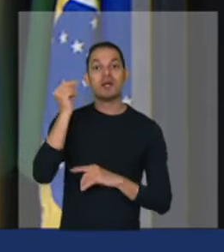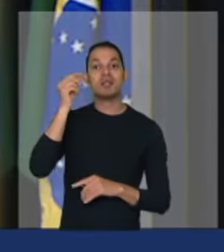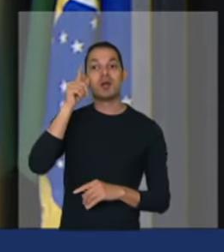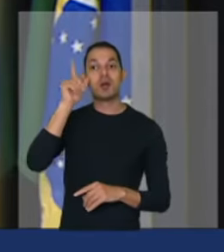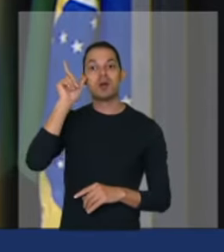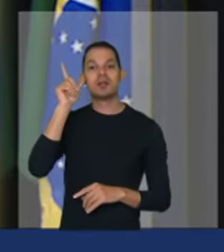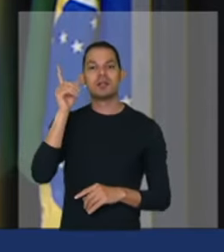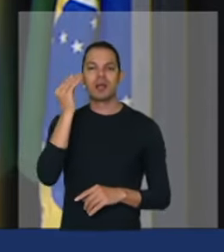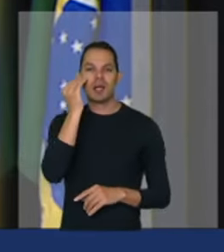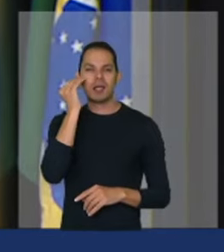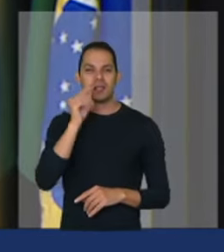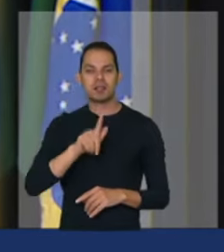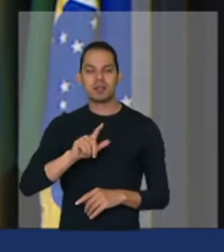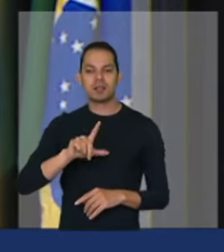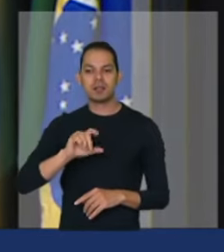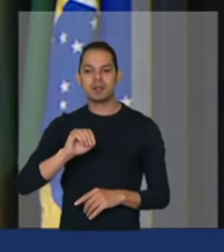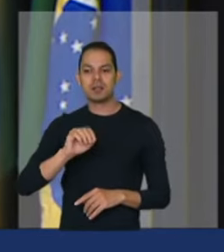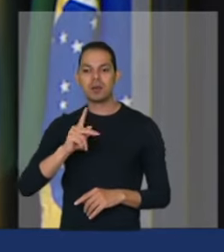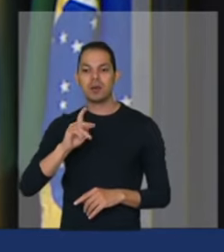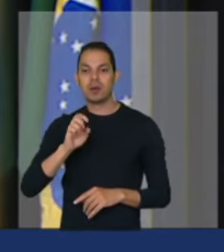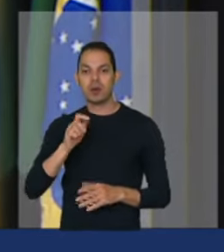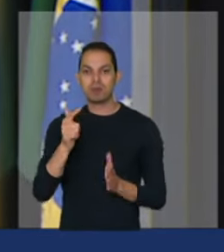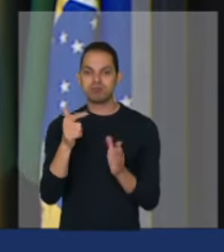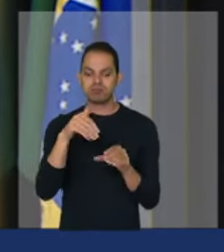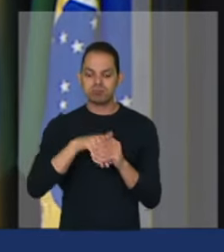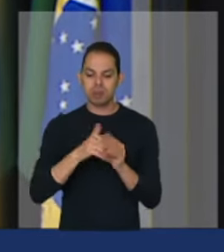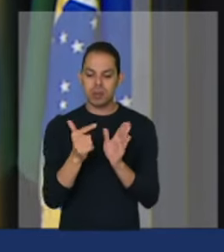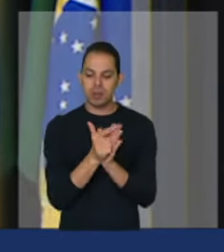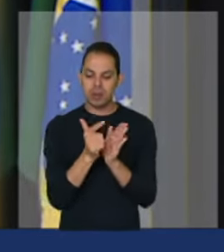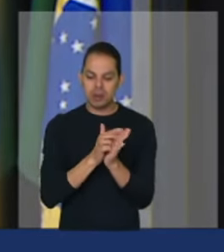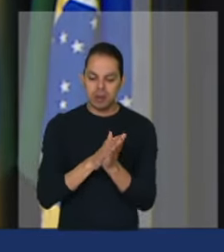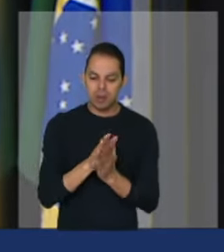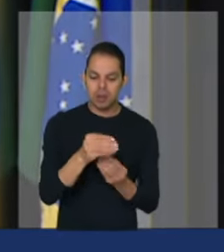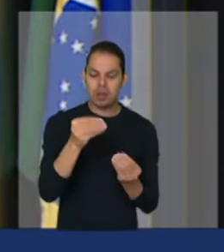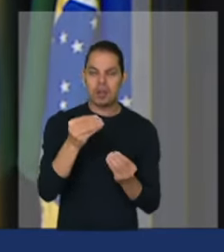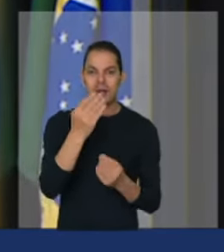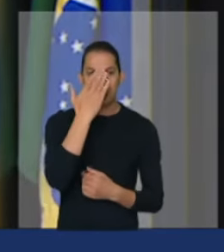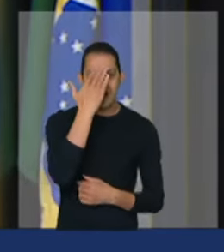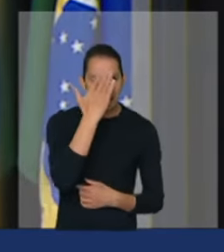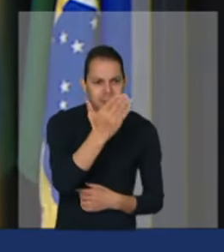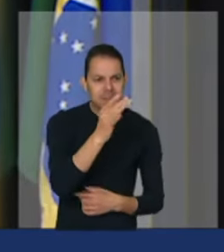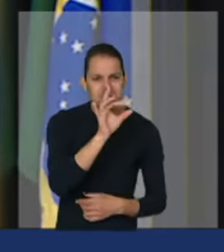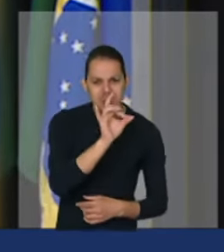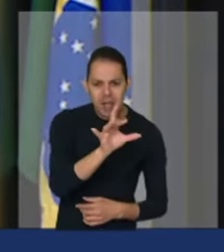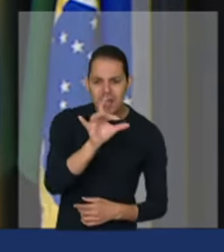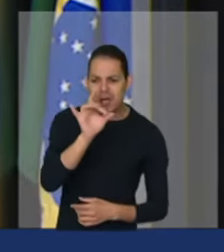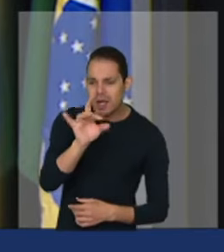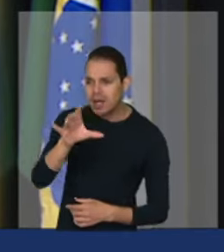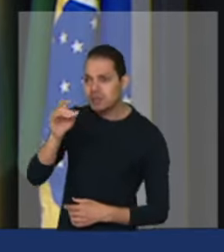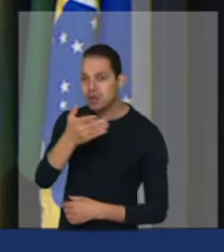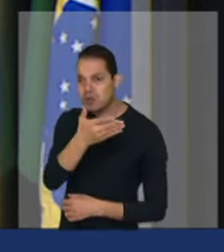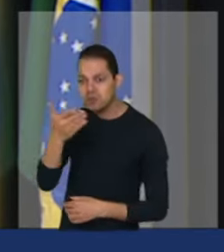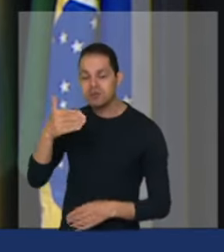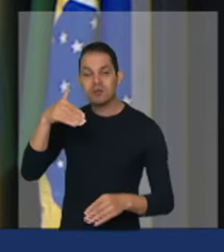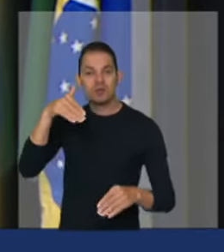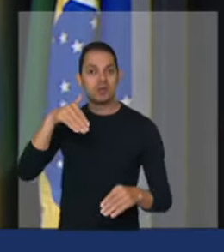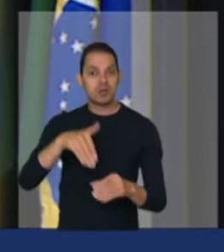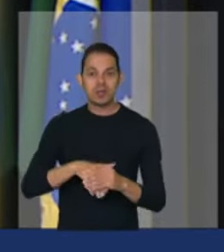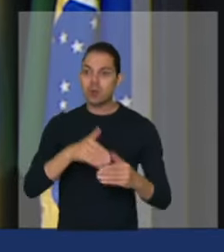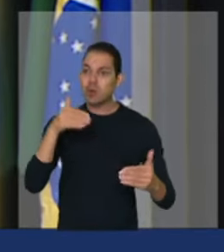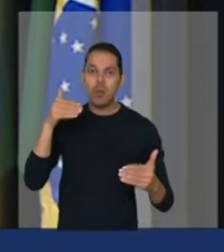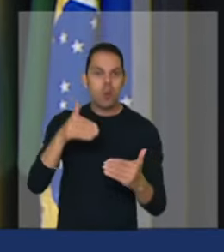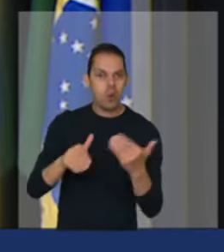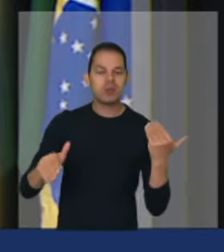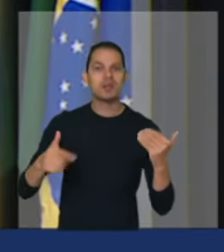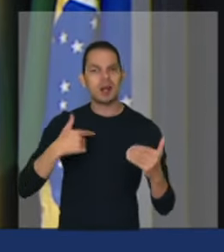do golpe impresso eu agradeço a cada homem a cada mulher que tiveram a coragem de votar contra assim como eu